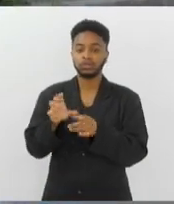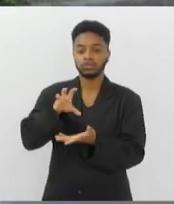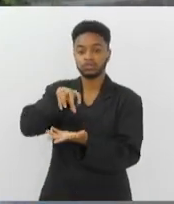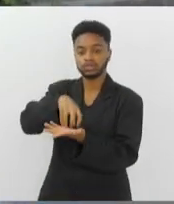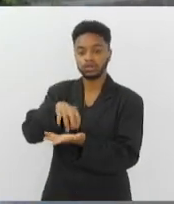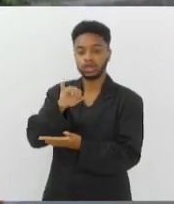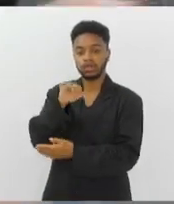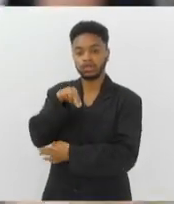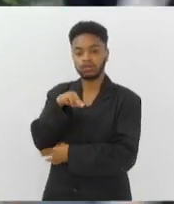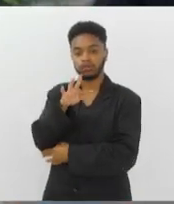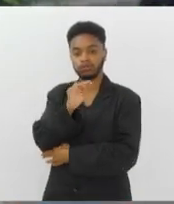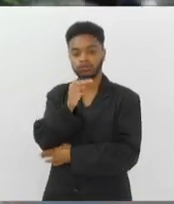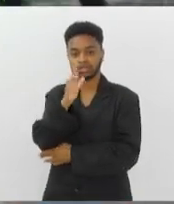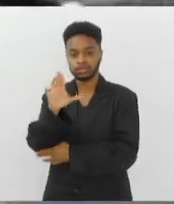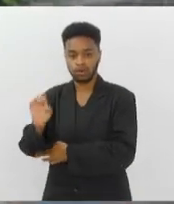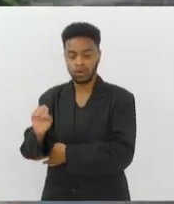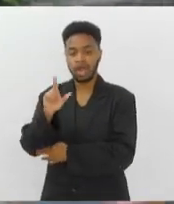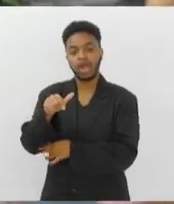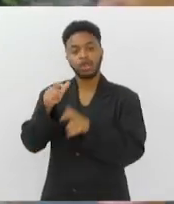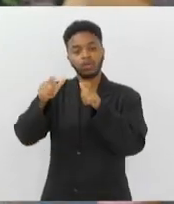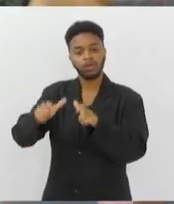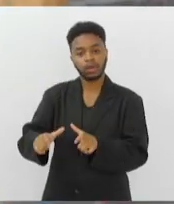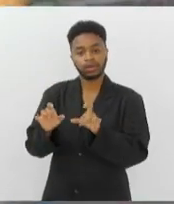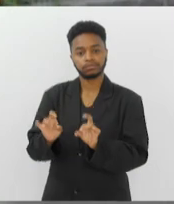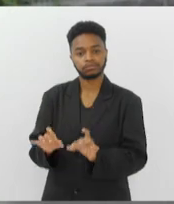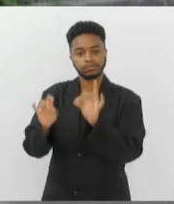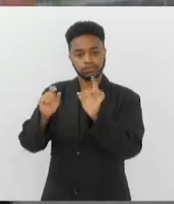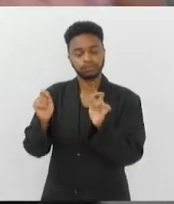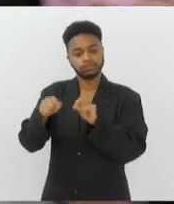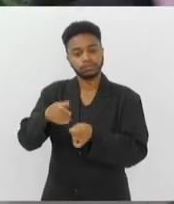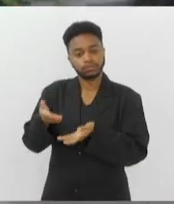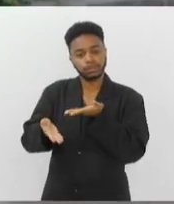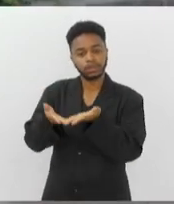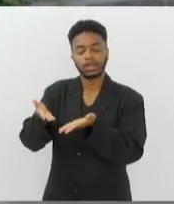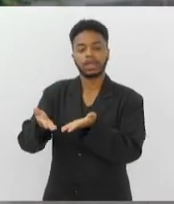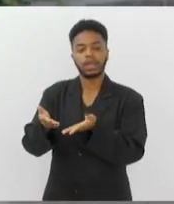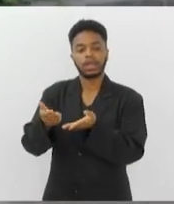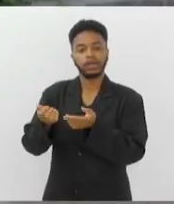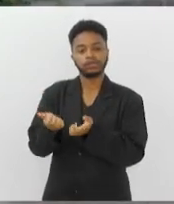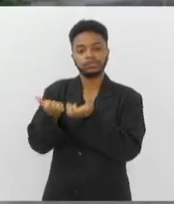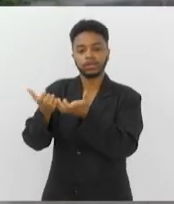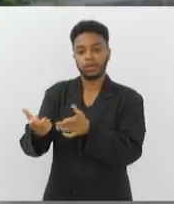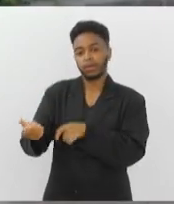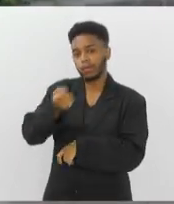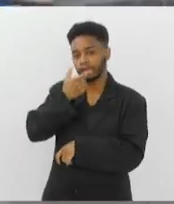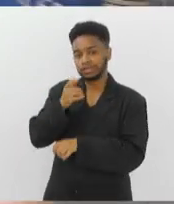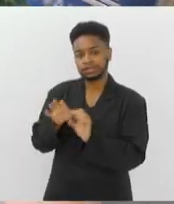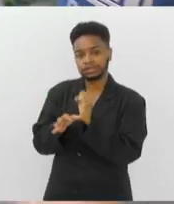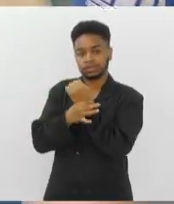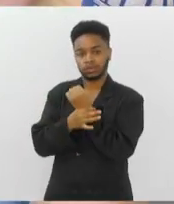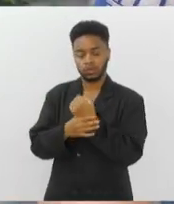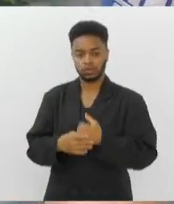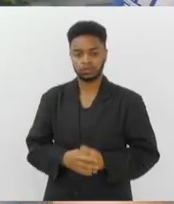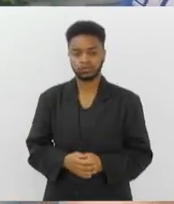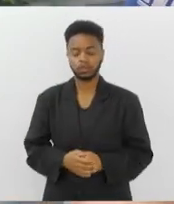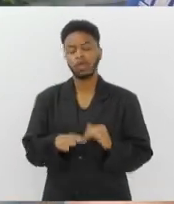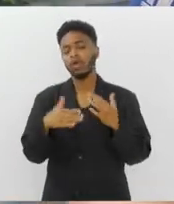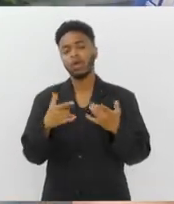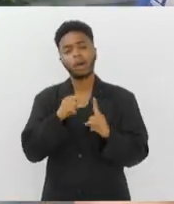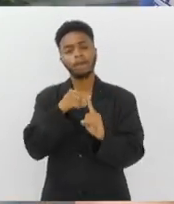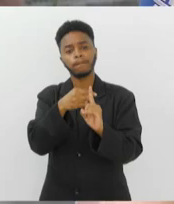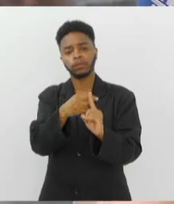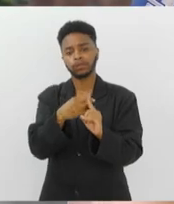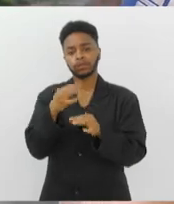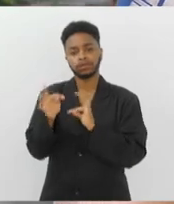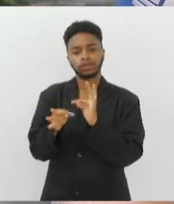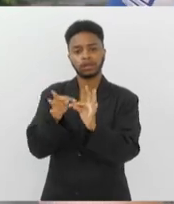ele é um local especializado para realizar essa administração de medicamentos de uma forma mais segura. E quais são os benefícios desse